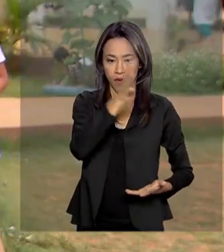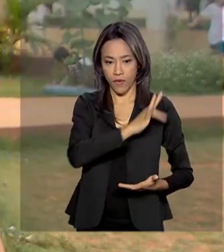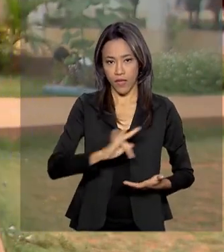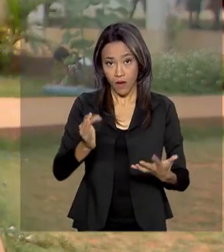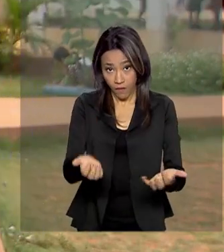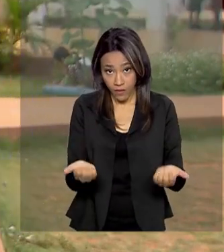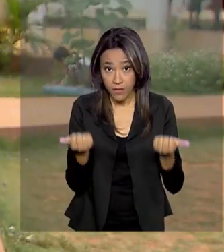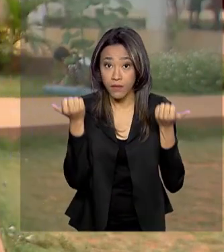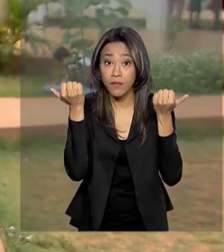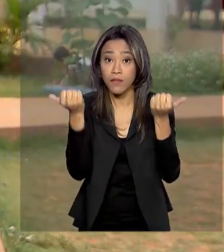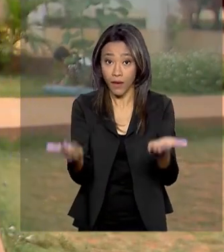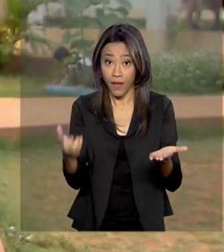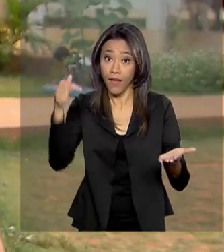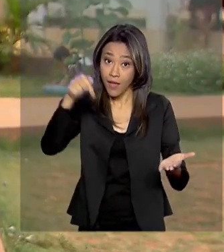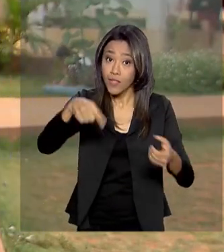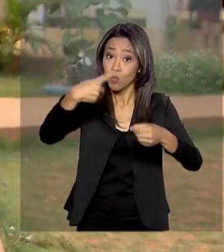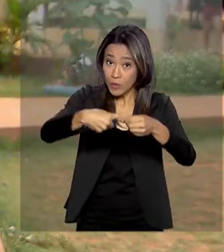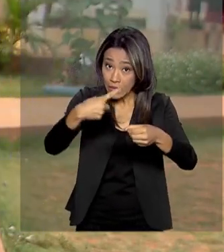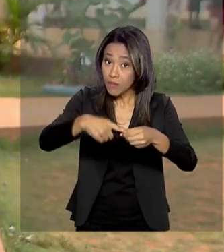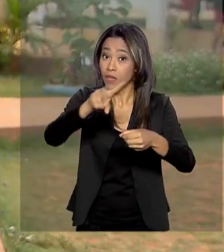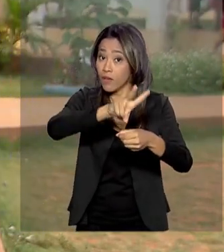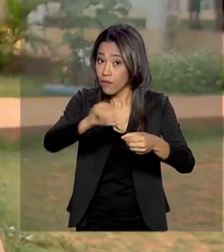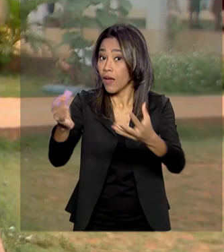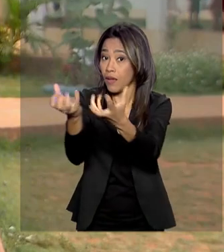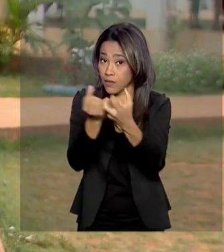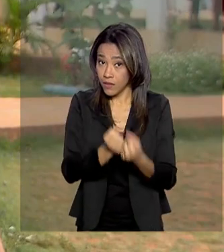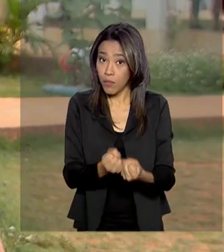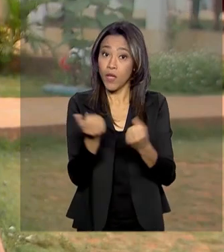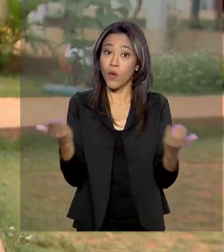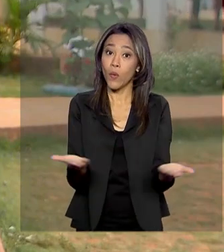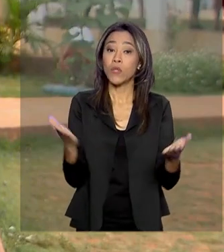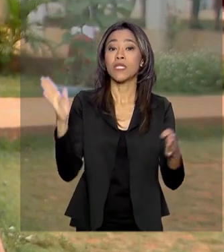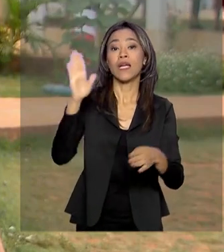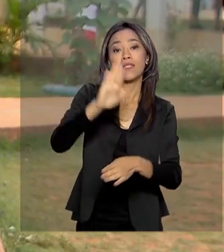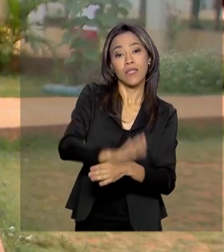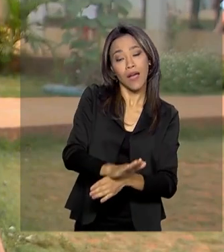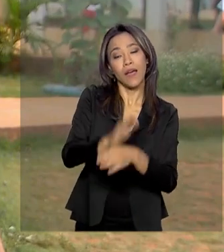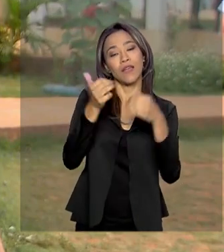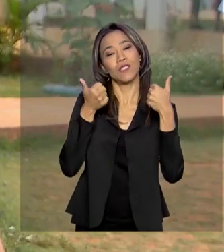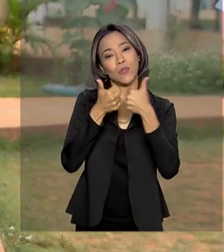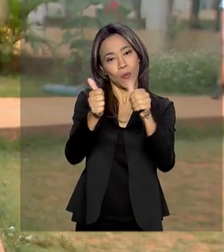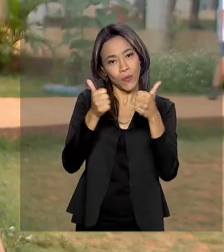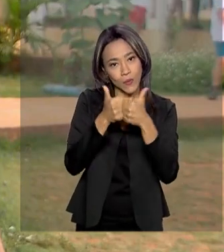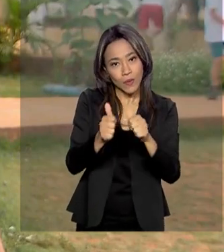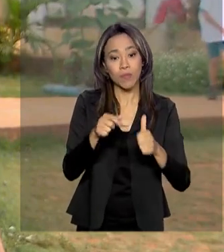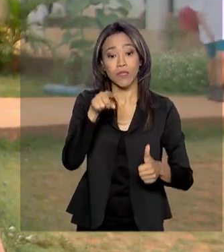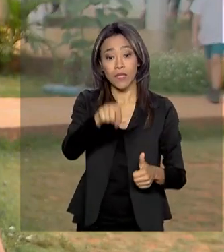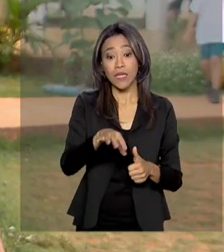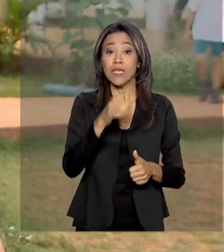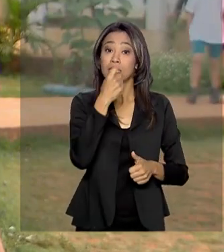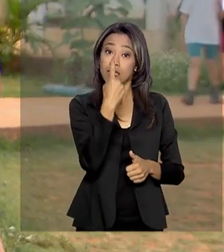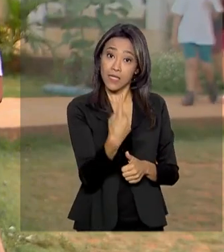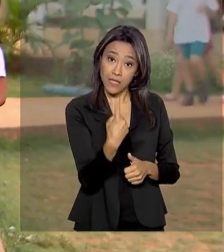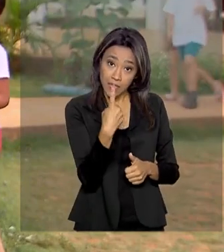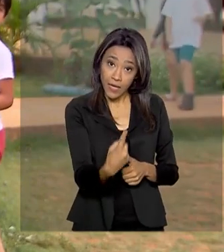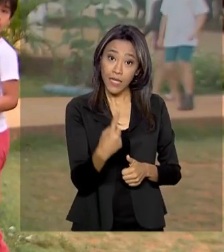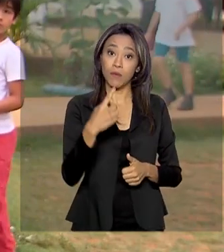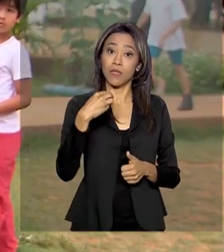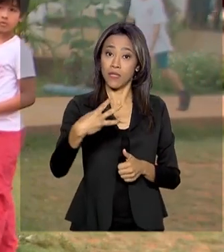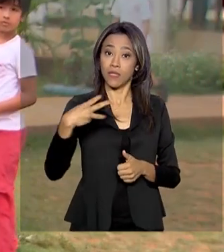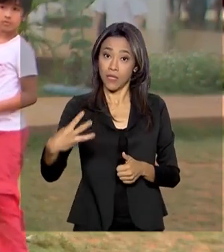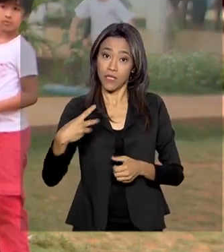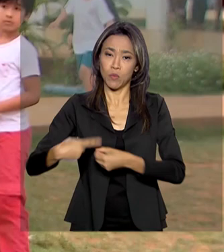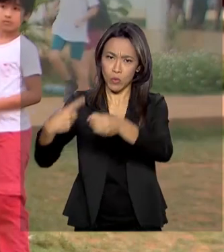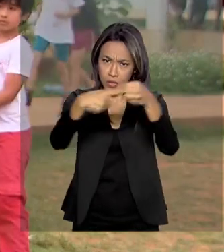Esse é um dos municípios que vai receber os ônibus hoje à tarde em Goiânia. Bela Vista é um dos 133 municípios. No total,